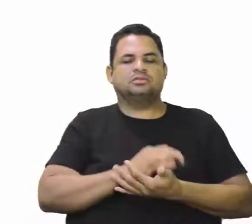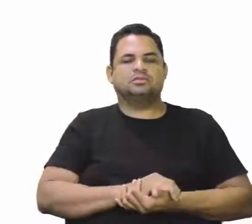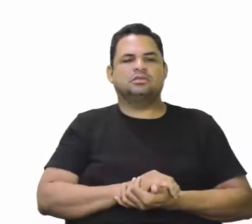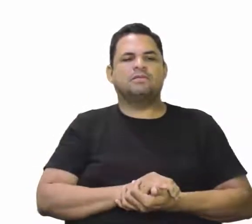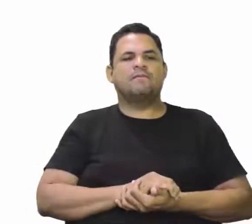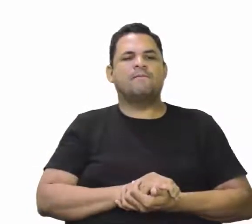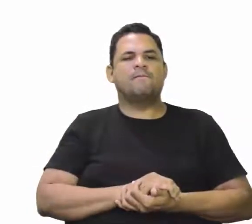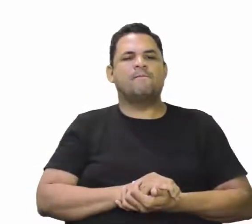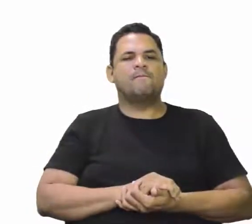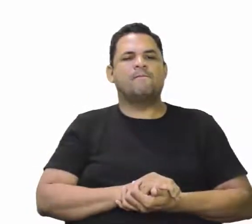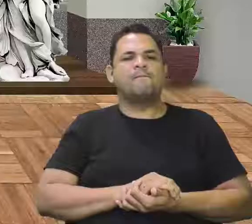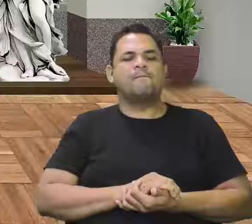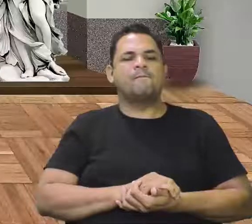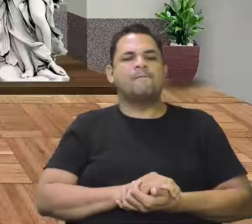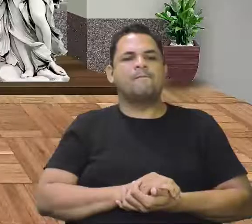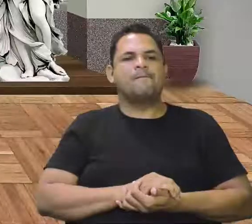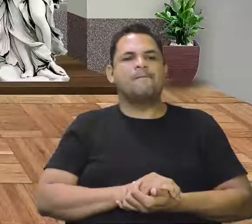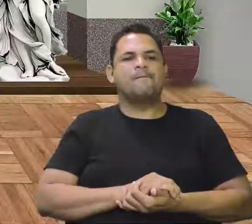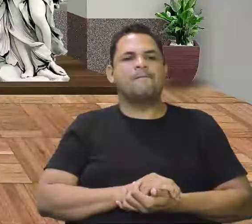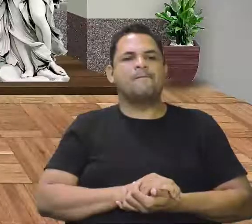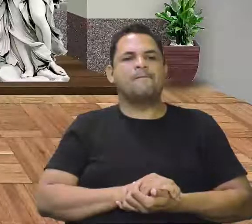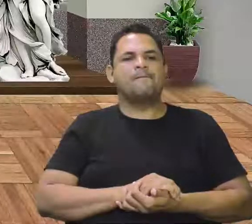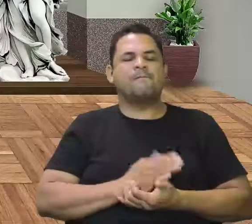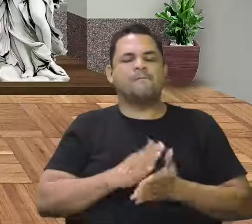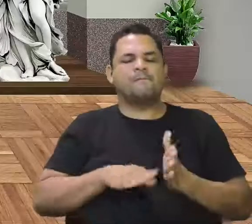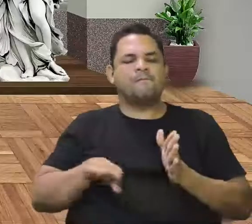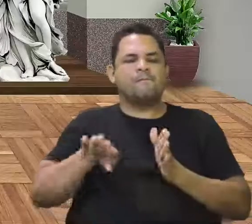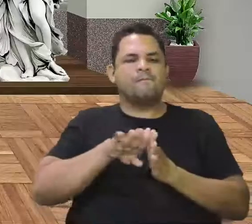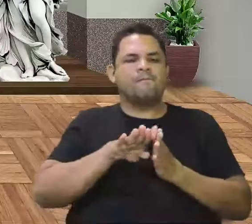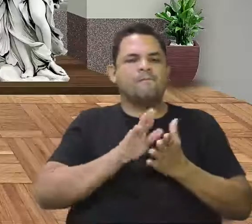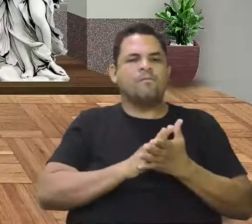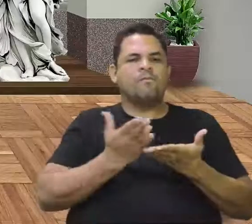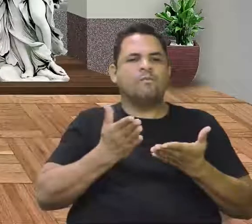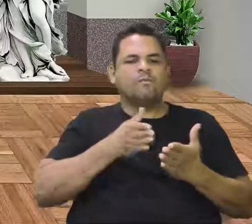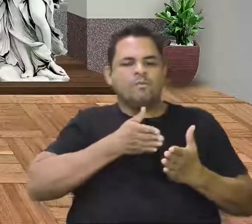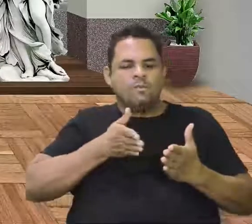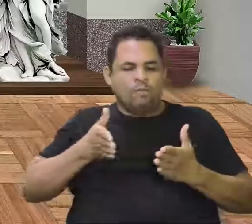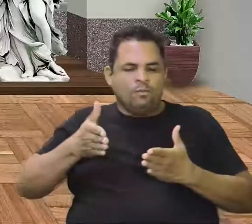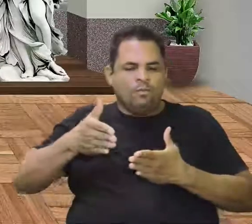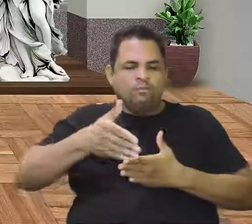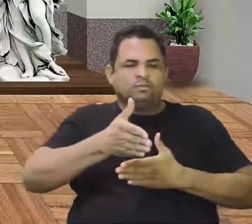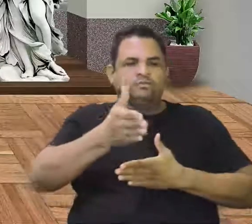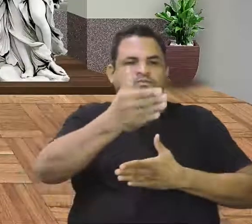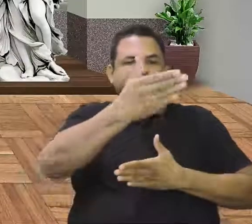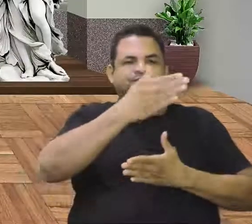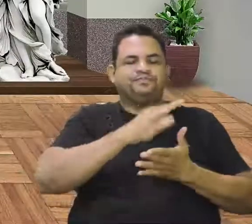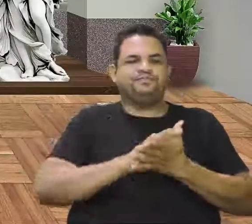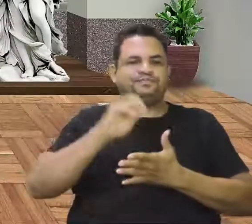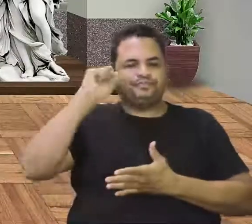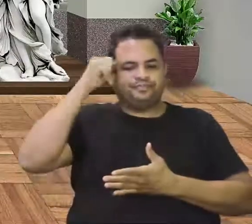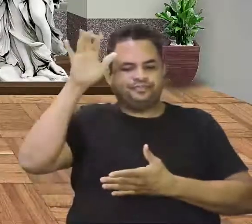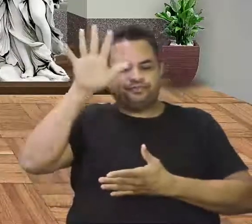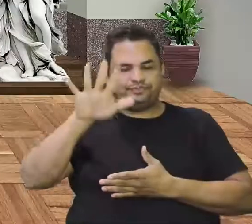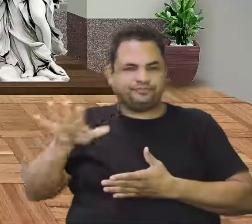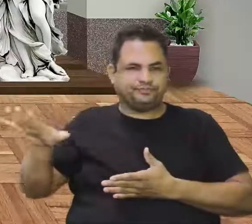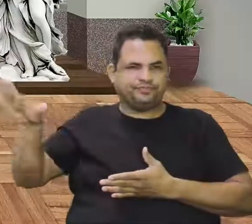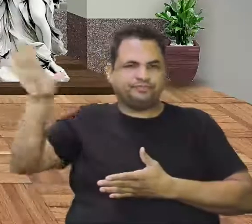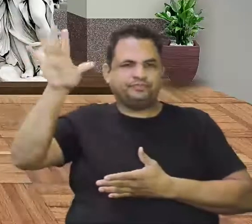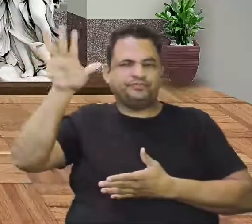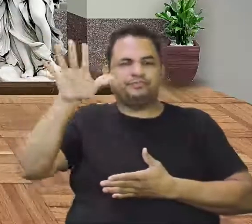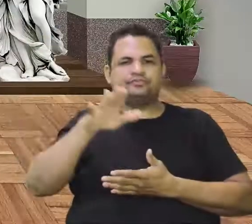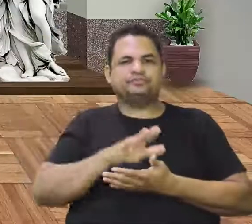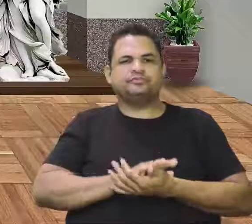Cabral chega, faz aquele desvio da costa africana, faz aquele desvio, vem aqui